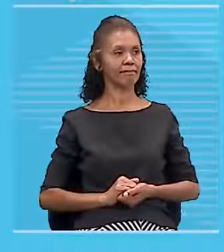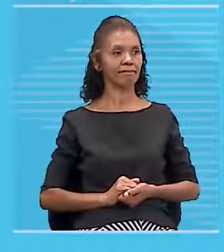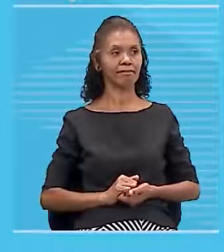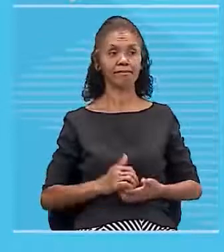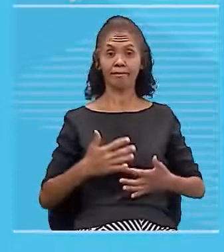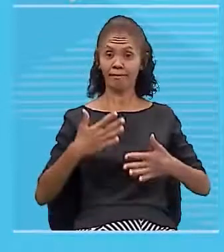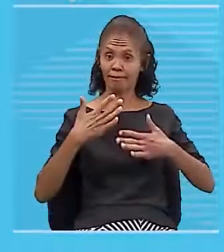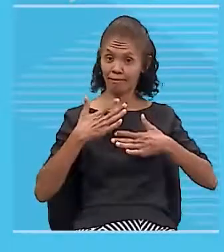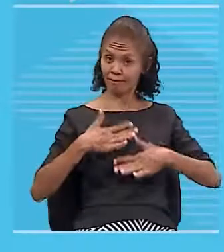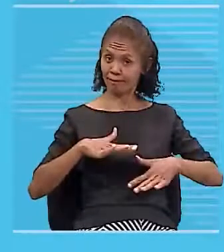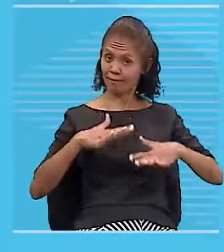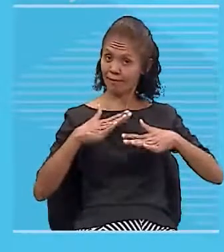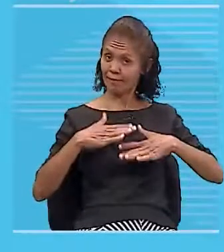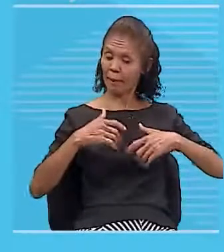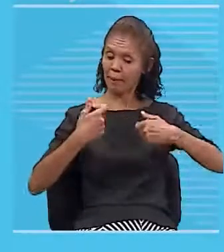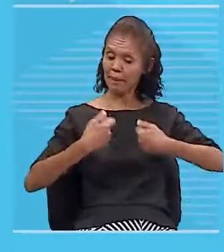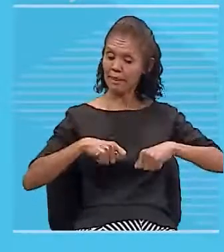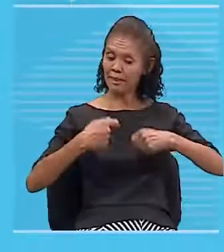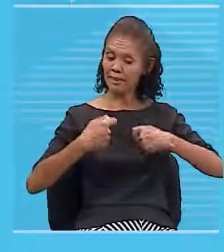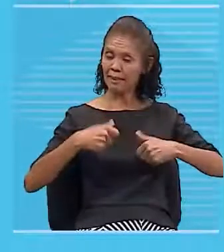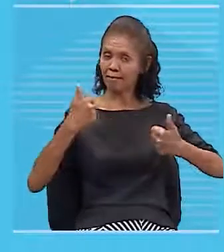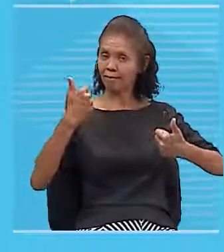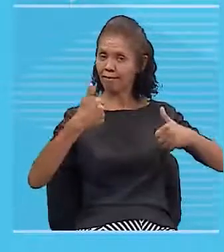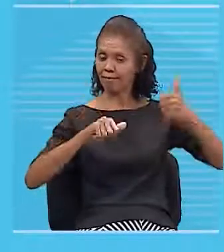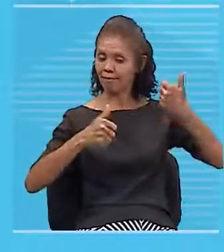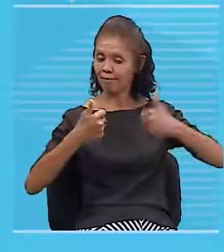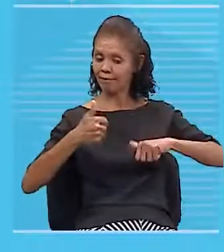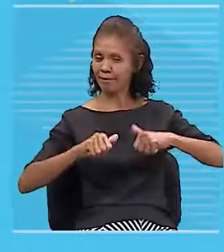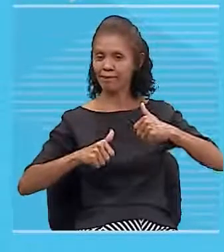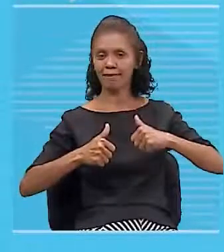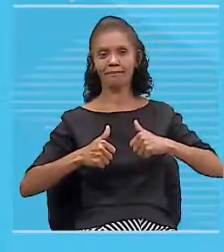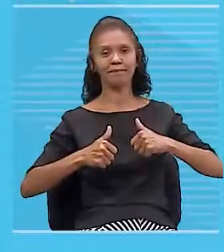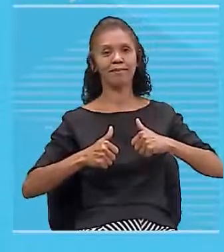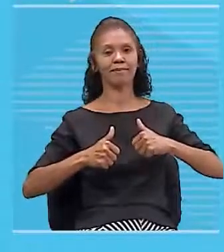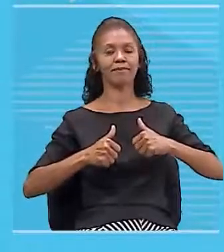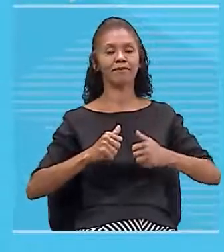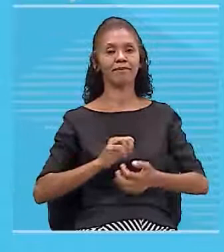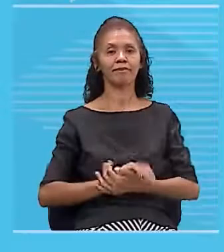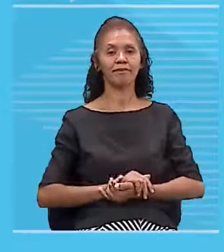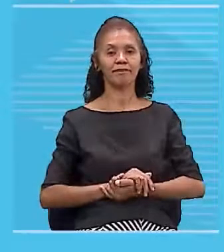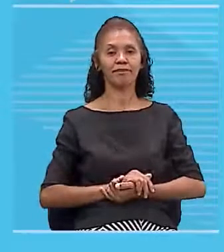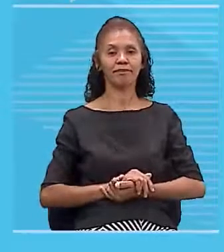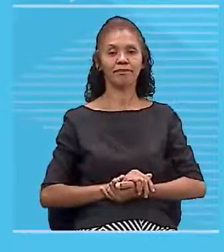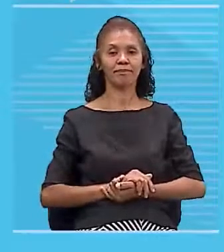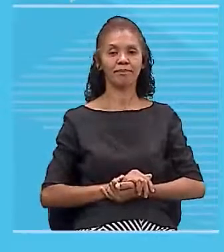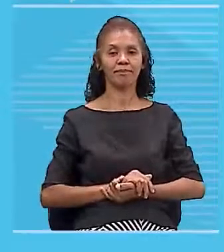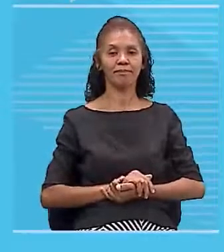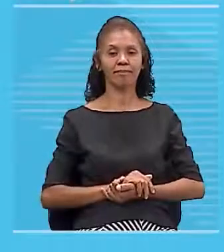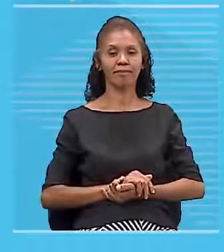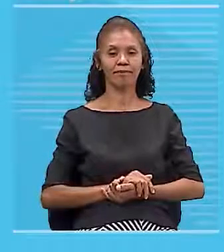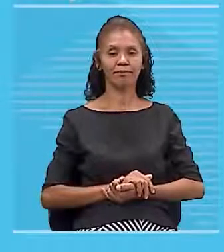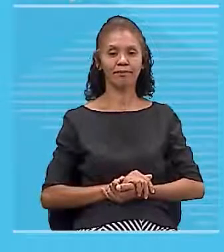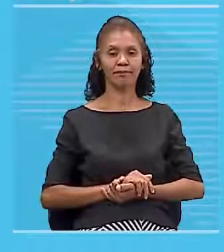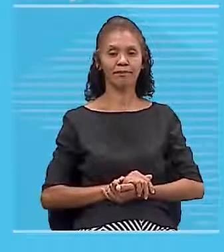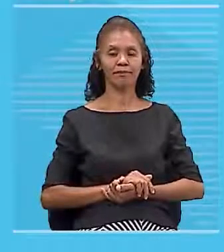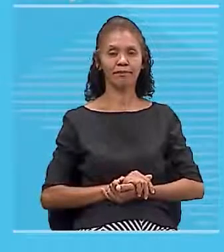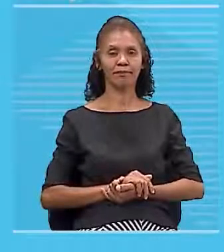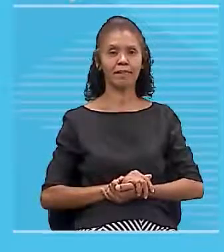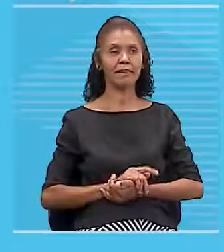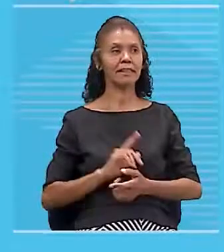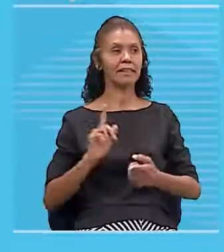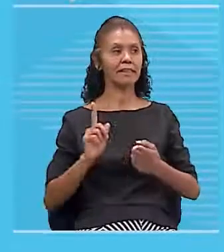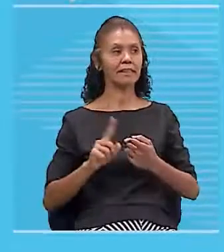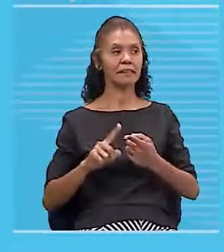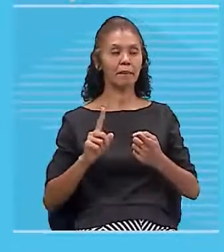com calma essa questão. E você tem que analisar o sentido correto da